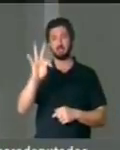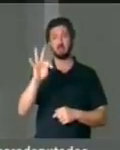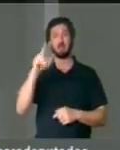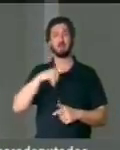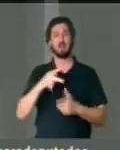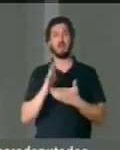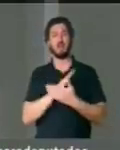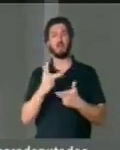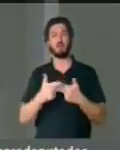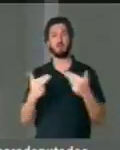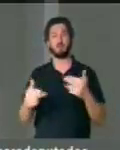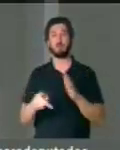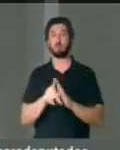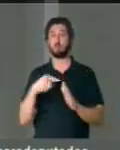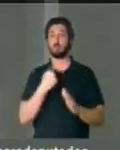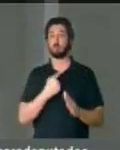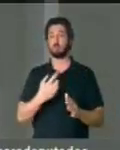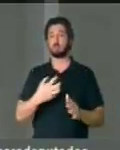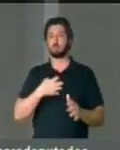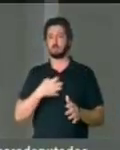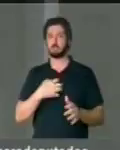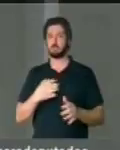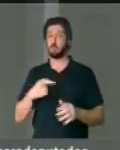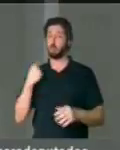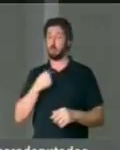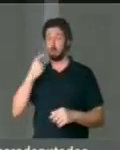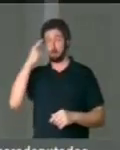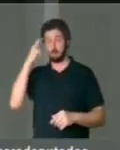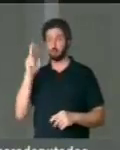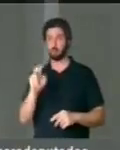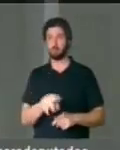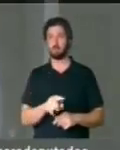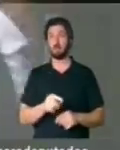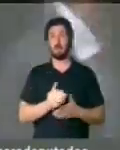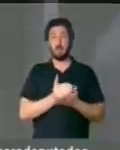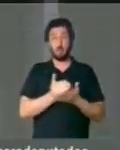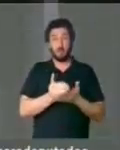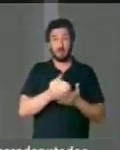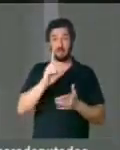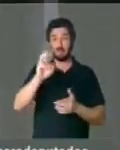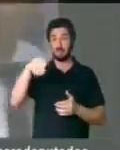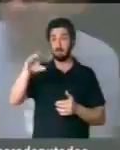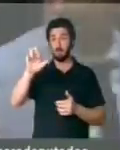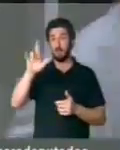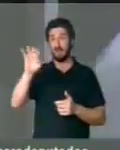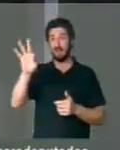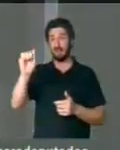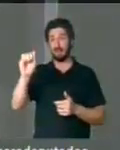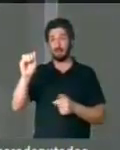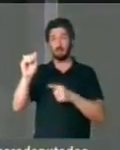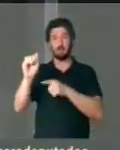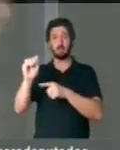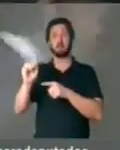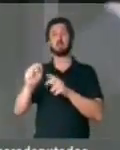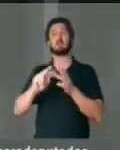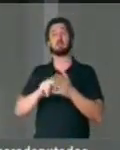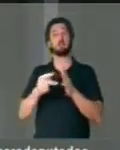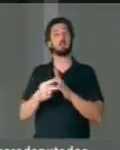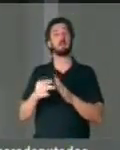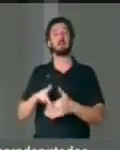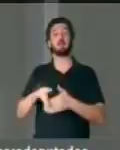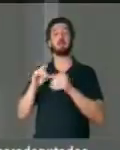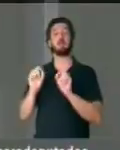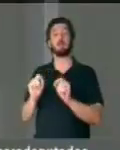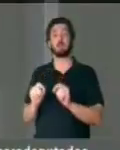alviçareiros a nosso juízo. A campanha nas primárias do Partido Democrata de Bernie Sander representou,